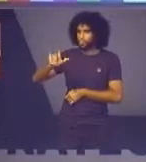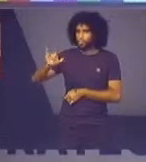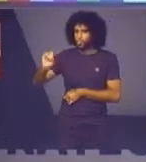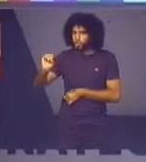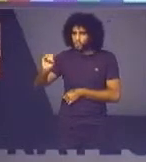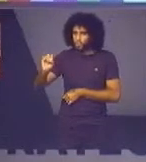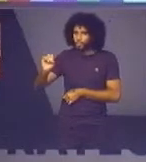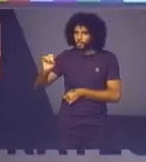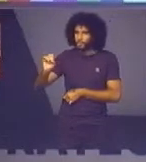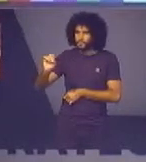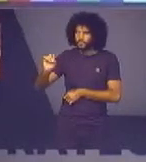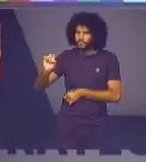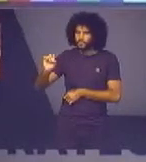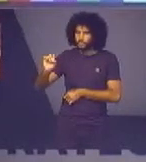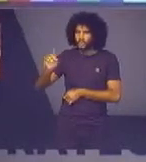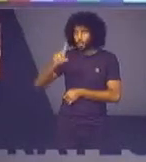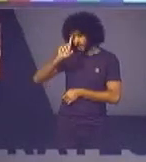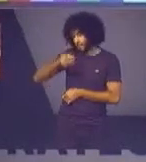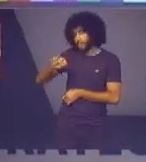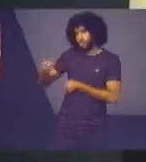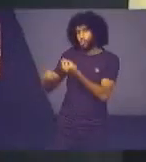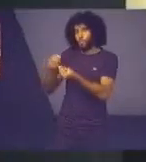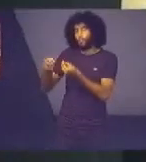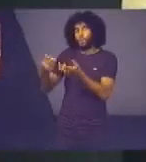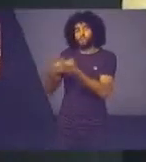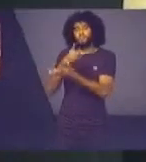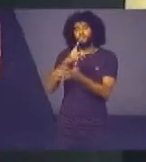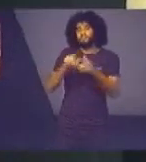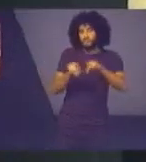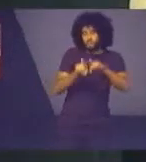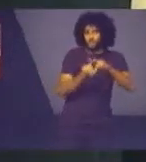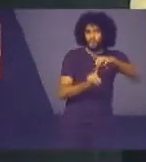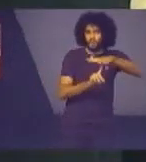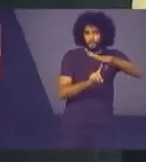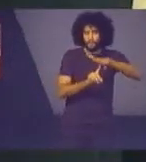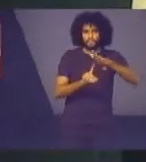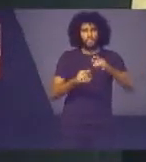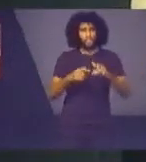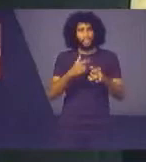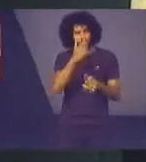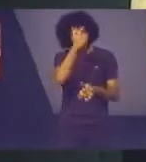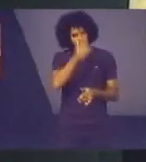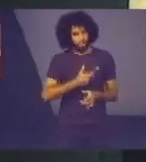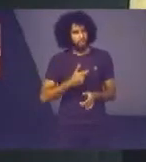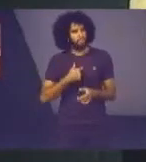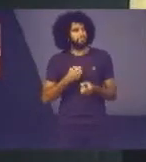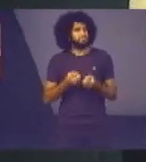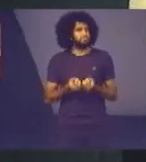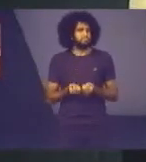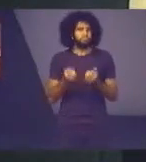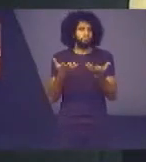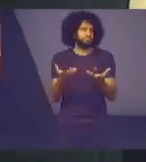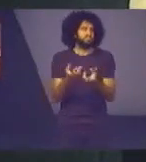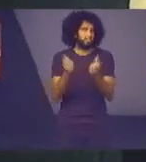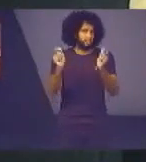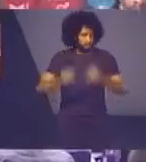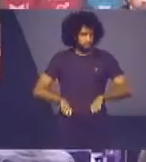exatamente como é feito em Curitiba me colocando à disposição de vocês e dizendo que